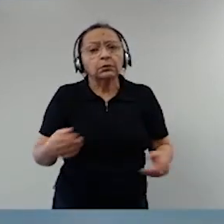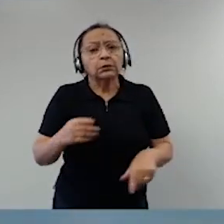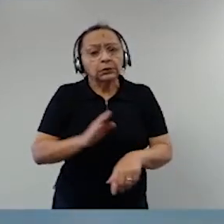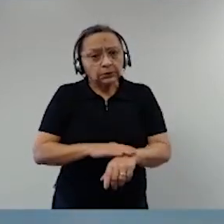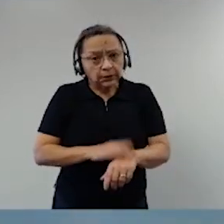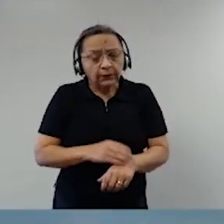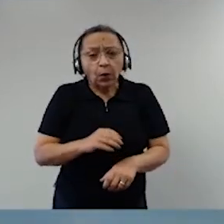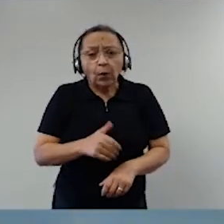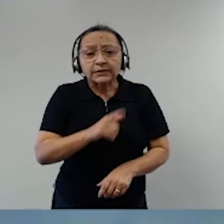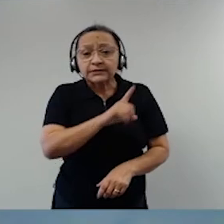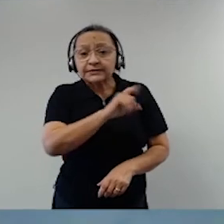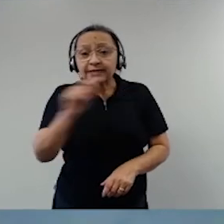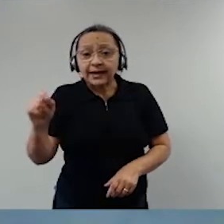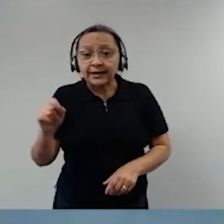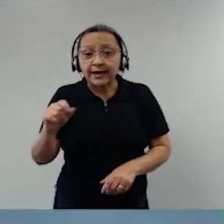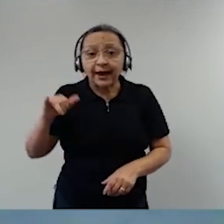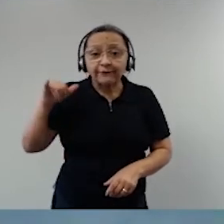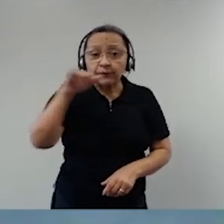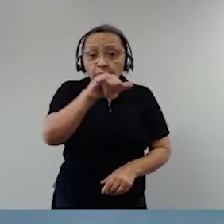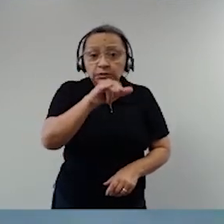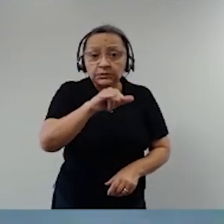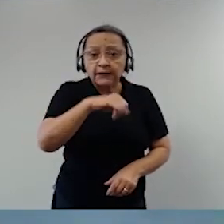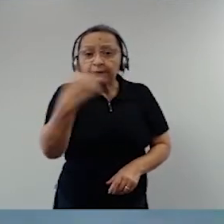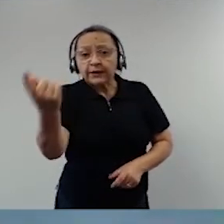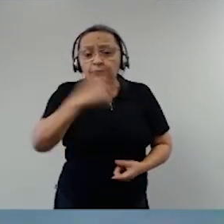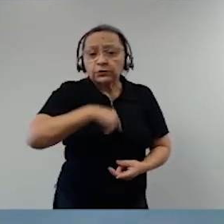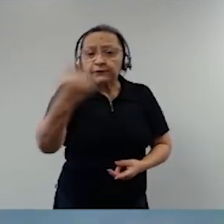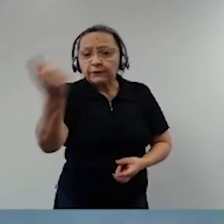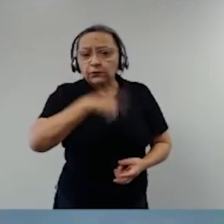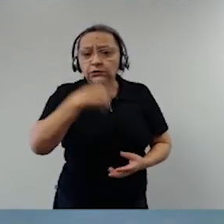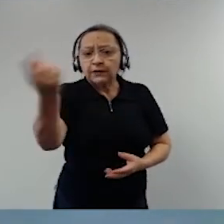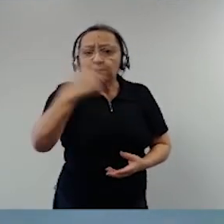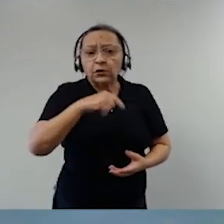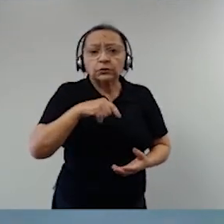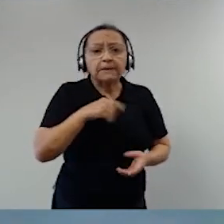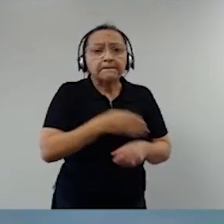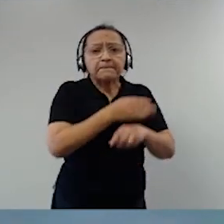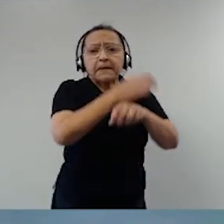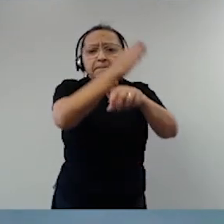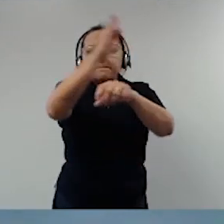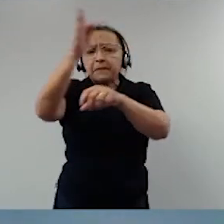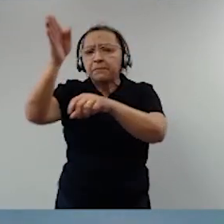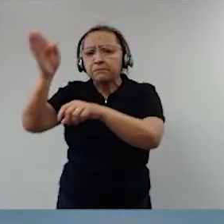foram quase 100 aeronaves fazendo 15 voltas ao mundo para trazer o pessoal.